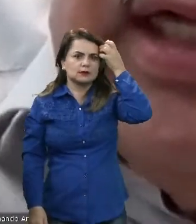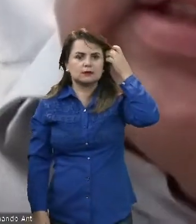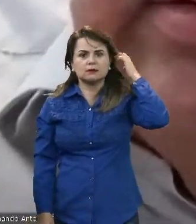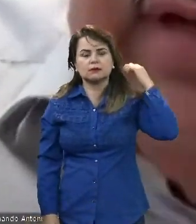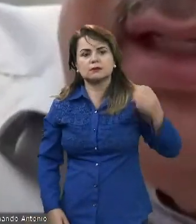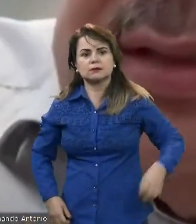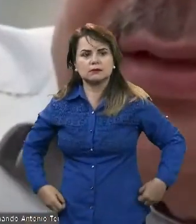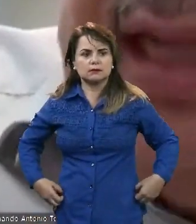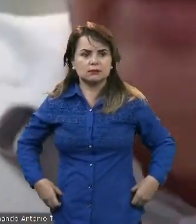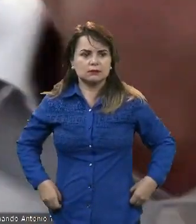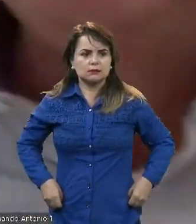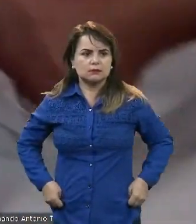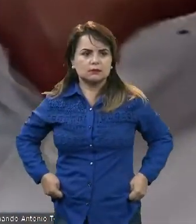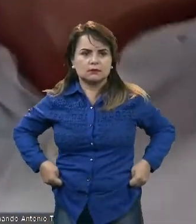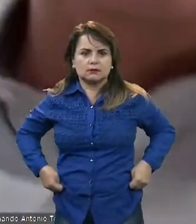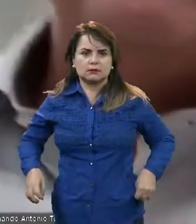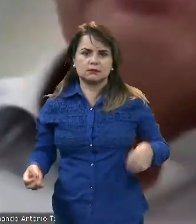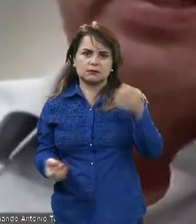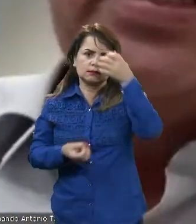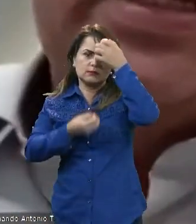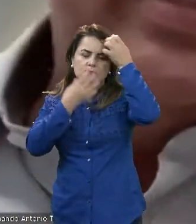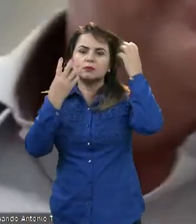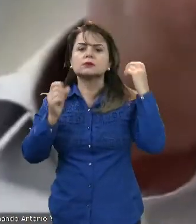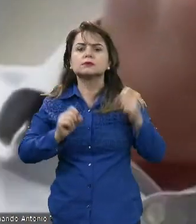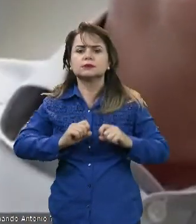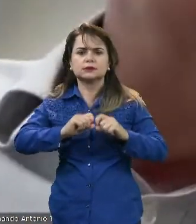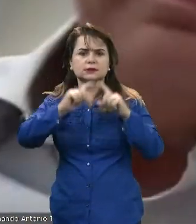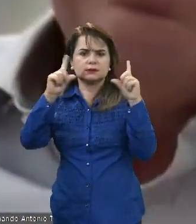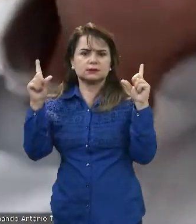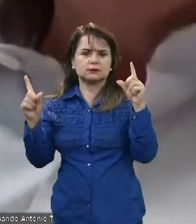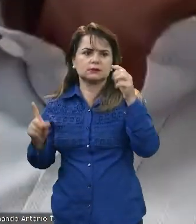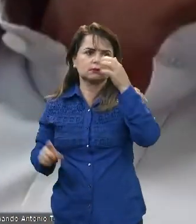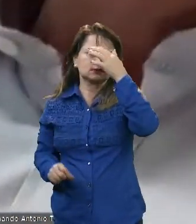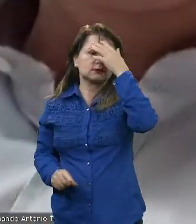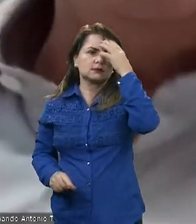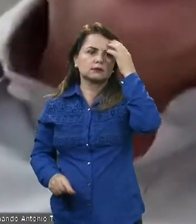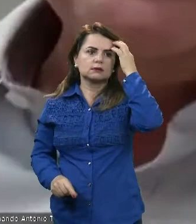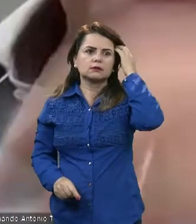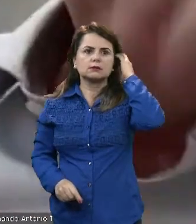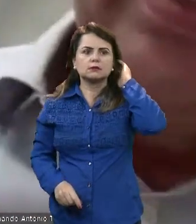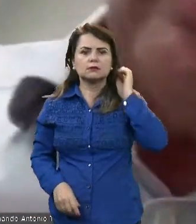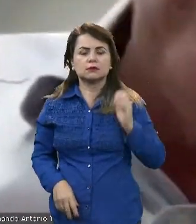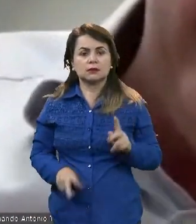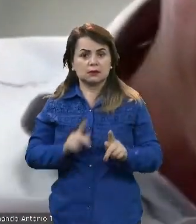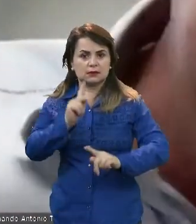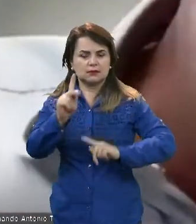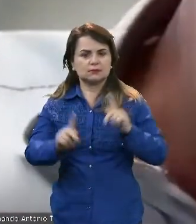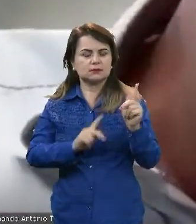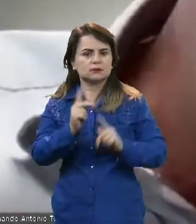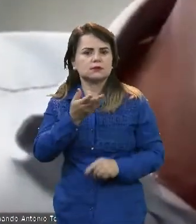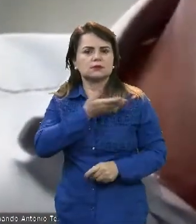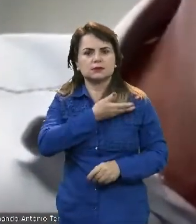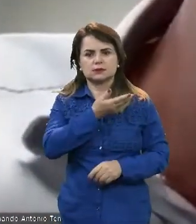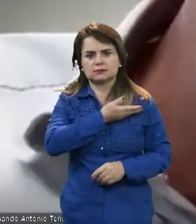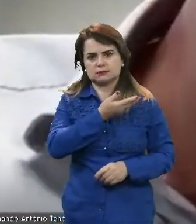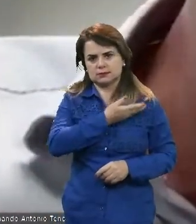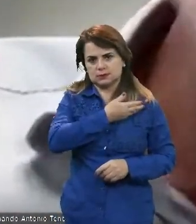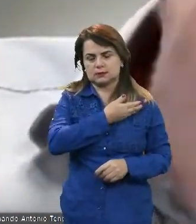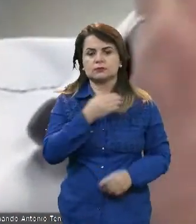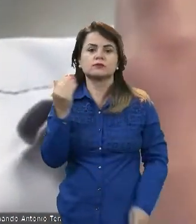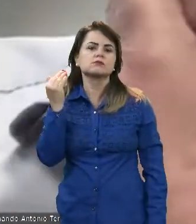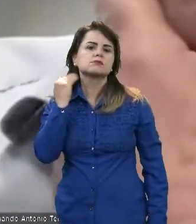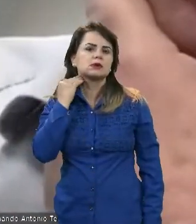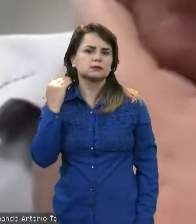Ativa. Bom dia, presidente e demais participantes, colegas do IBAM.